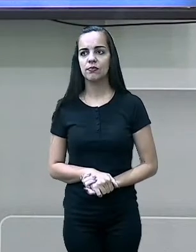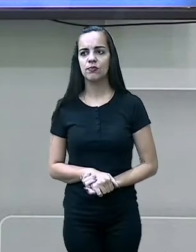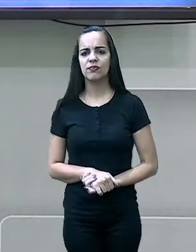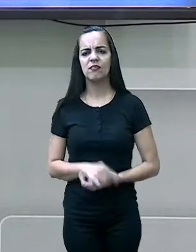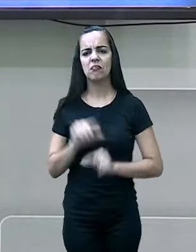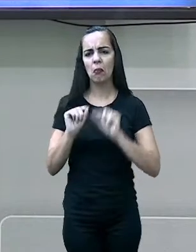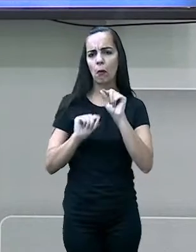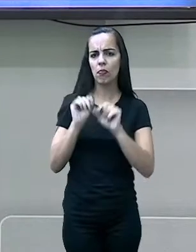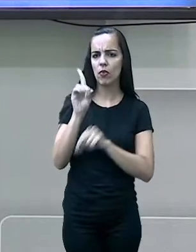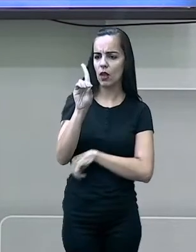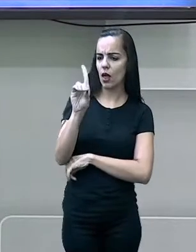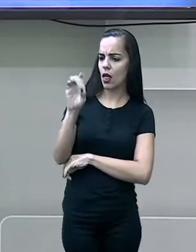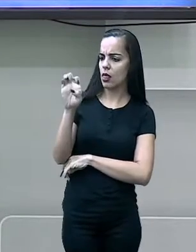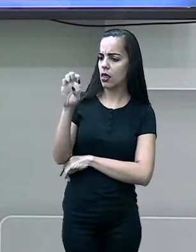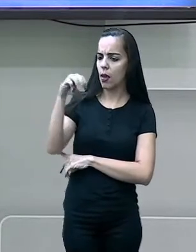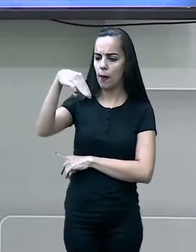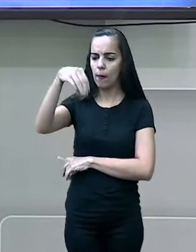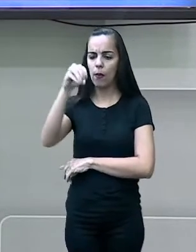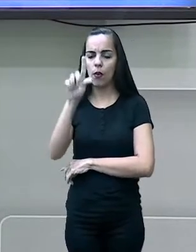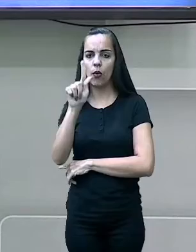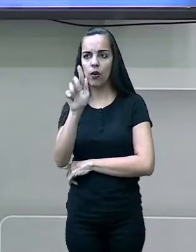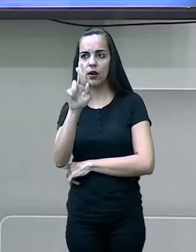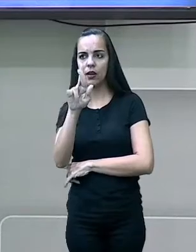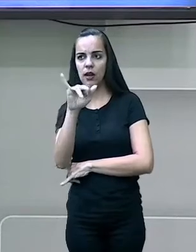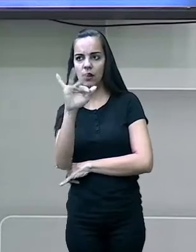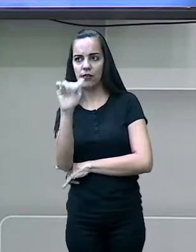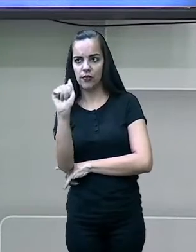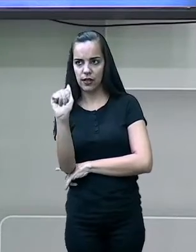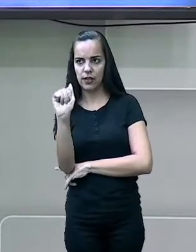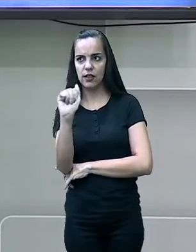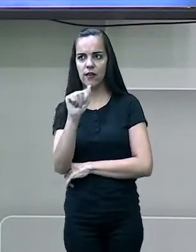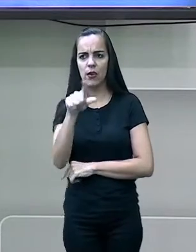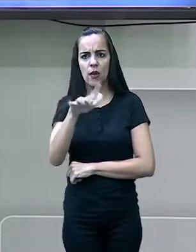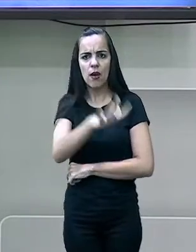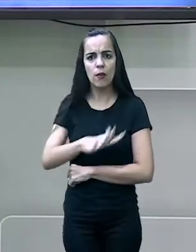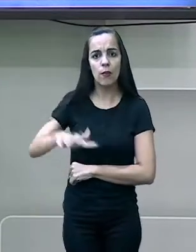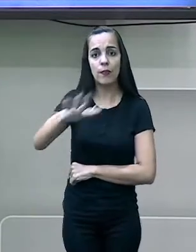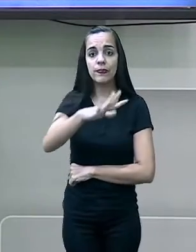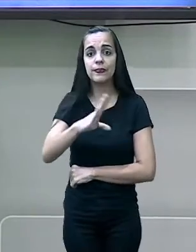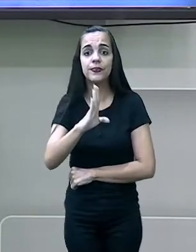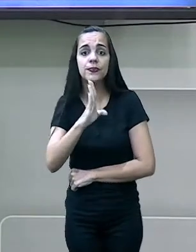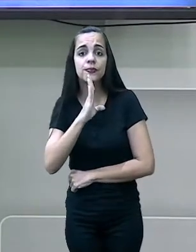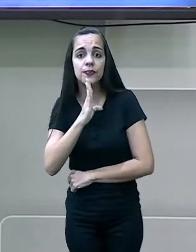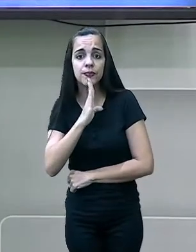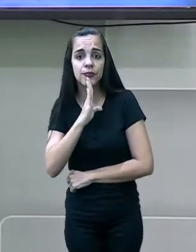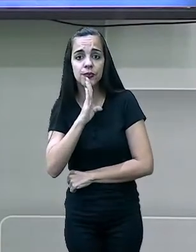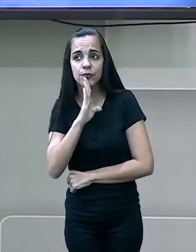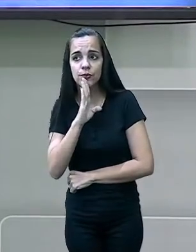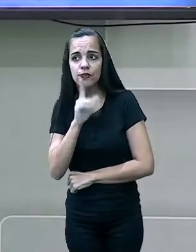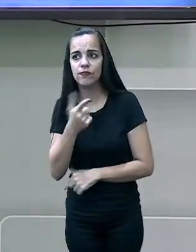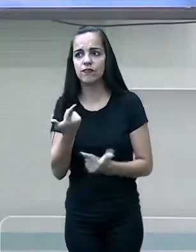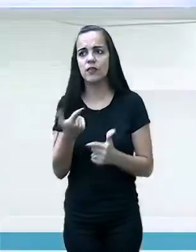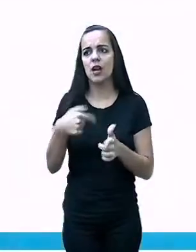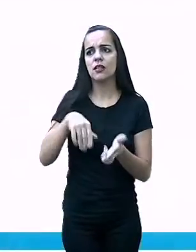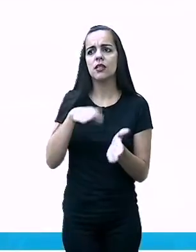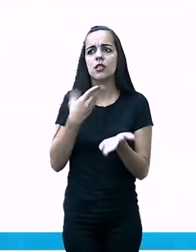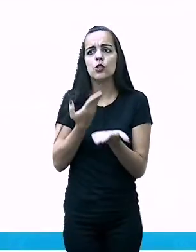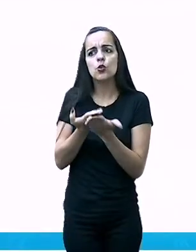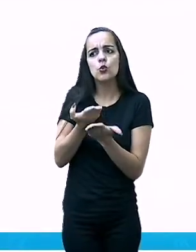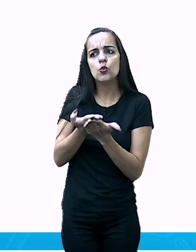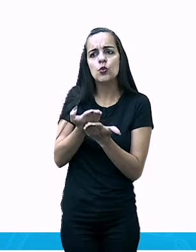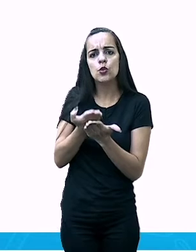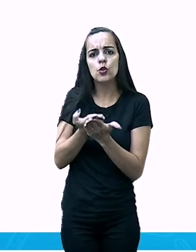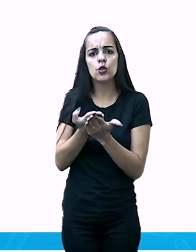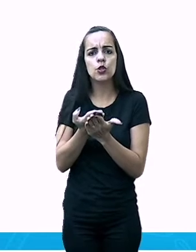Então, demografia é a área do conhecimento que estuda, né? É a área da